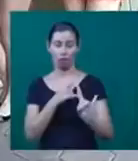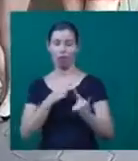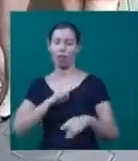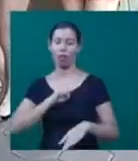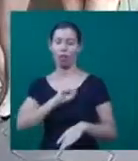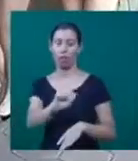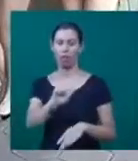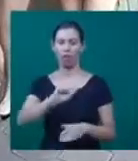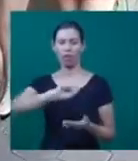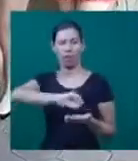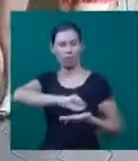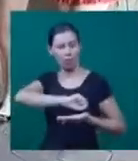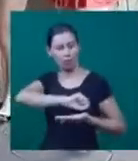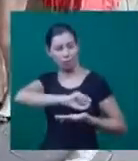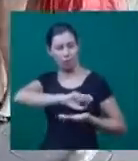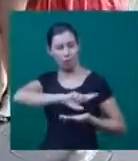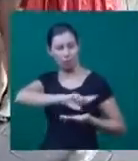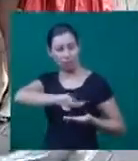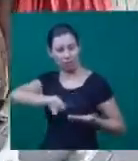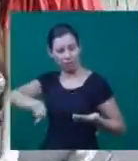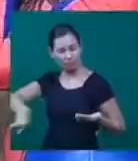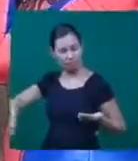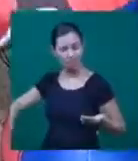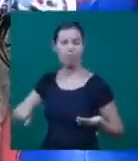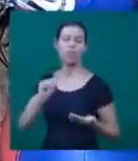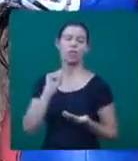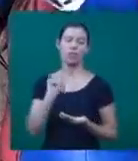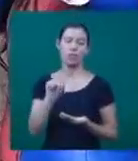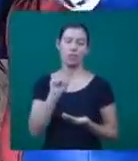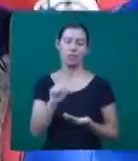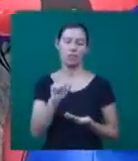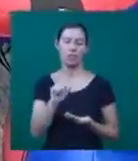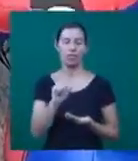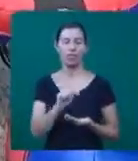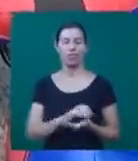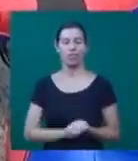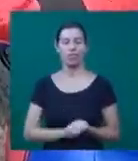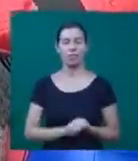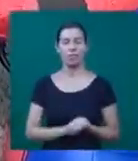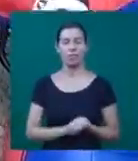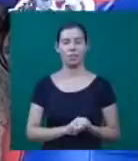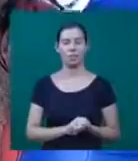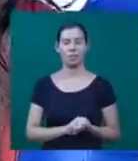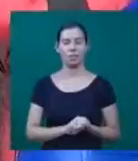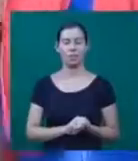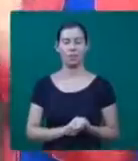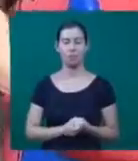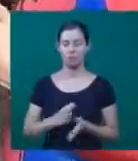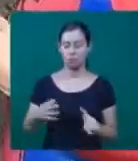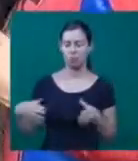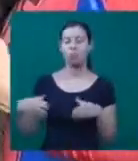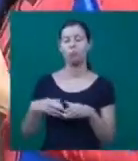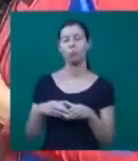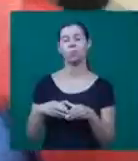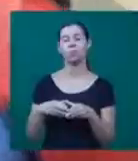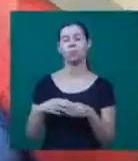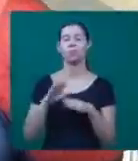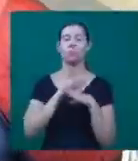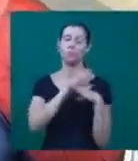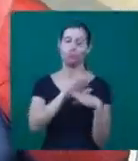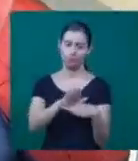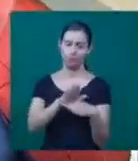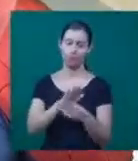Lanterna Verde, Penélope Charmosa. Esses e outros super-heróis reunidos para fazer o bem.